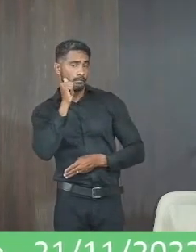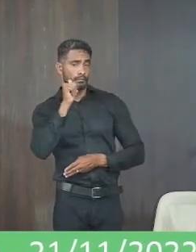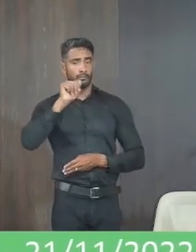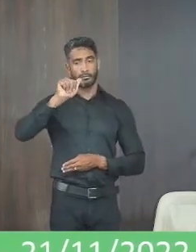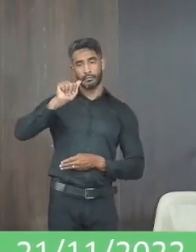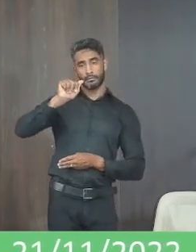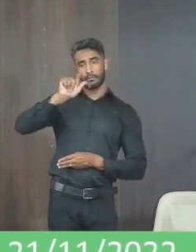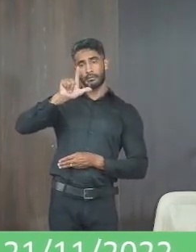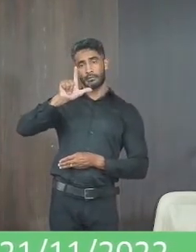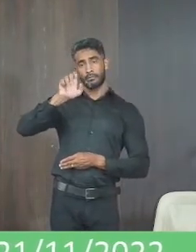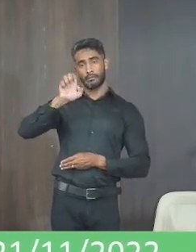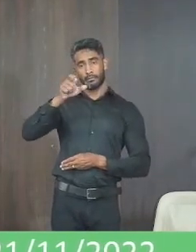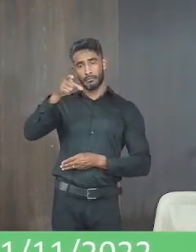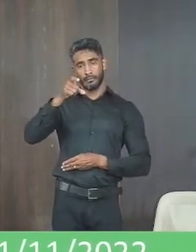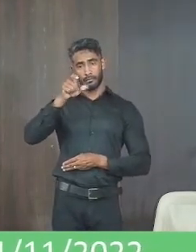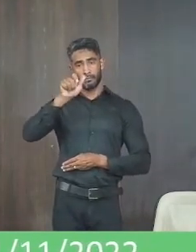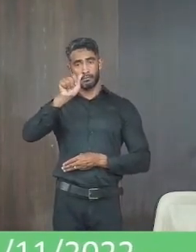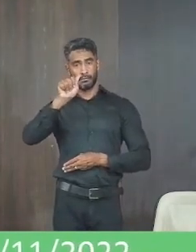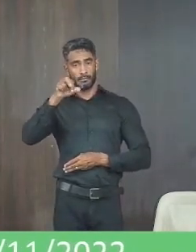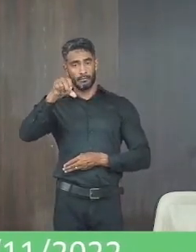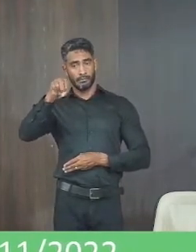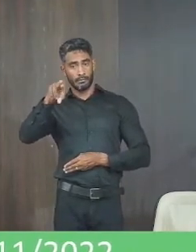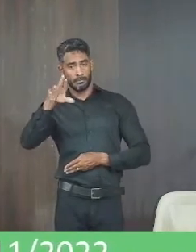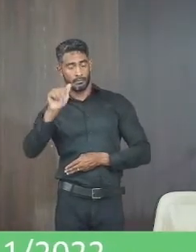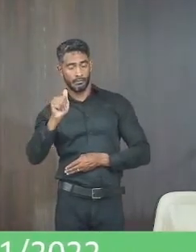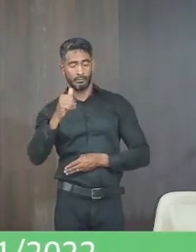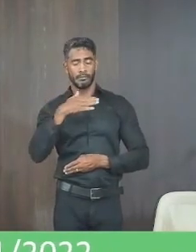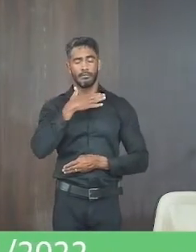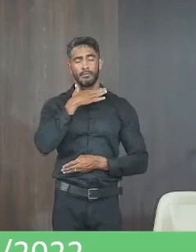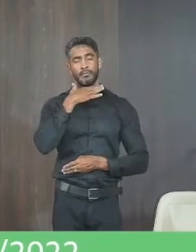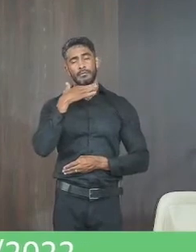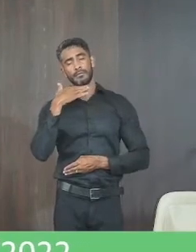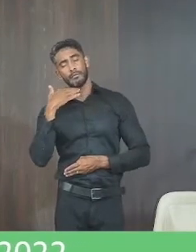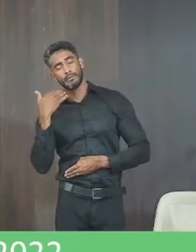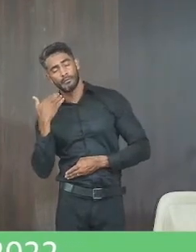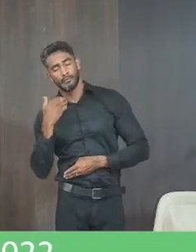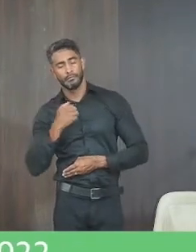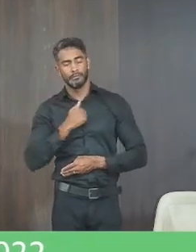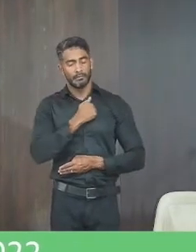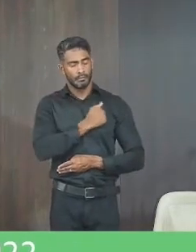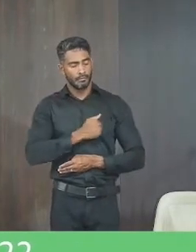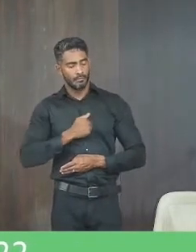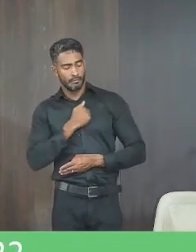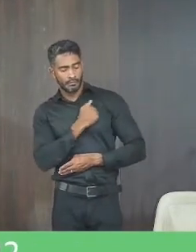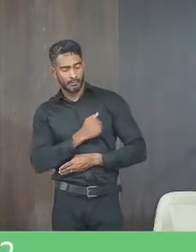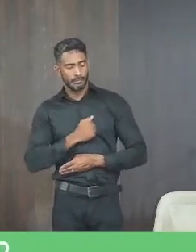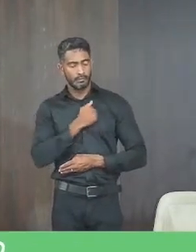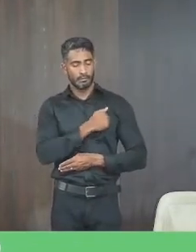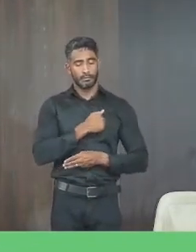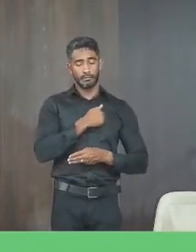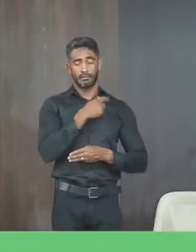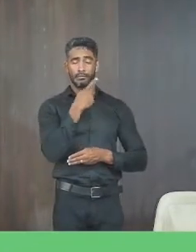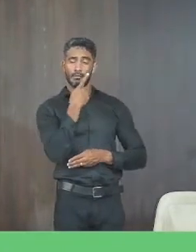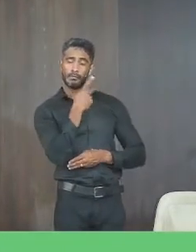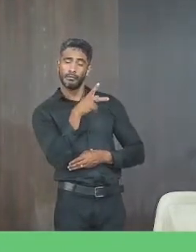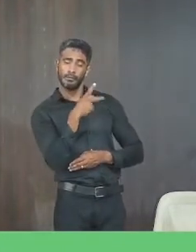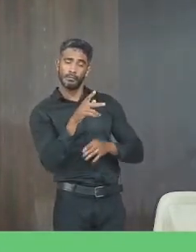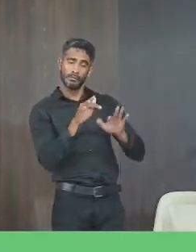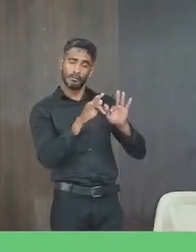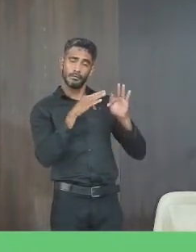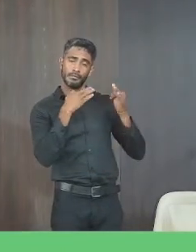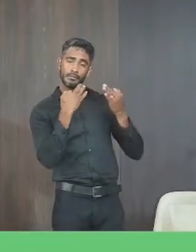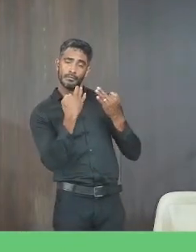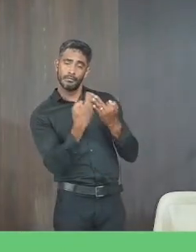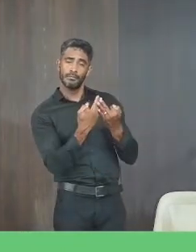alexandrina fernandes de souza que partiu para a eternidade deixando saudades entre os que aqui